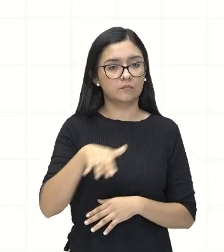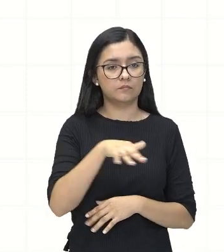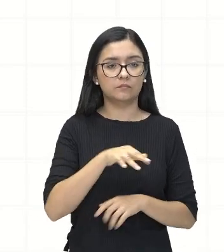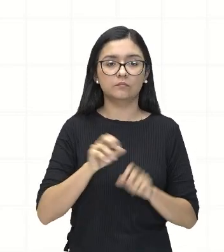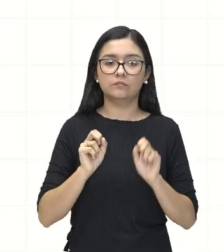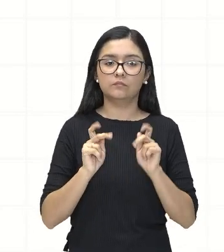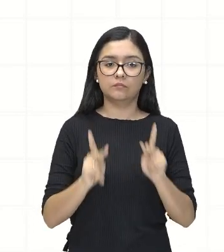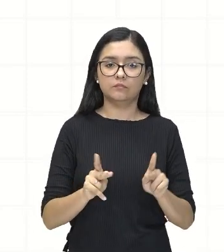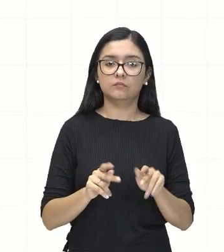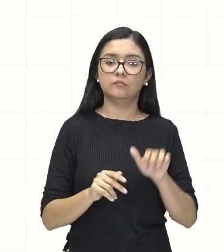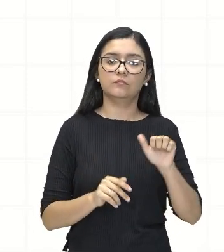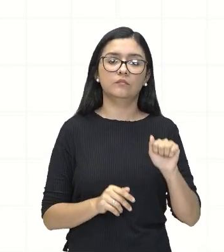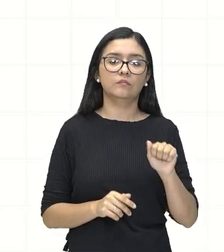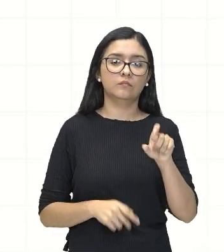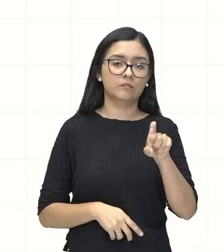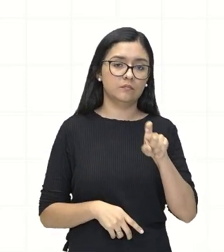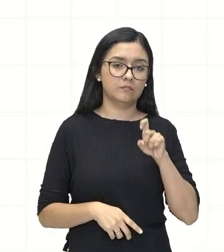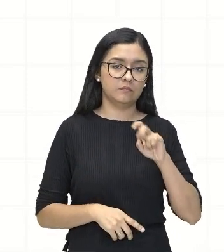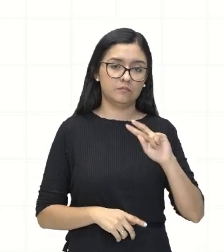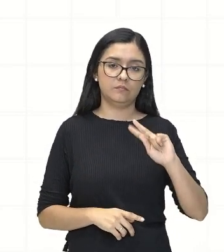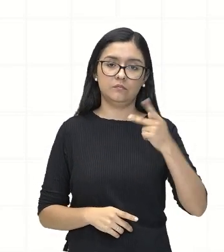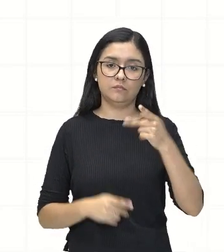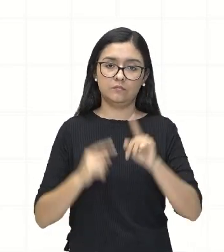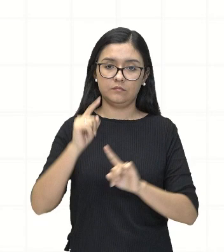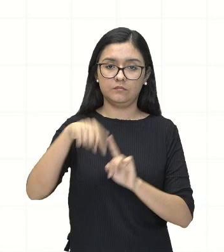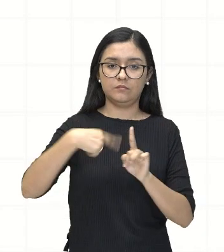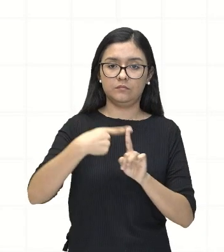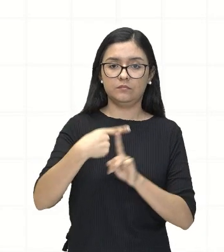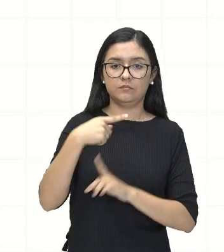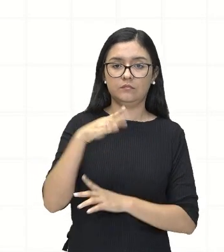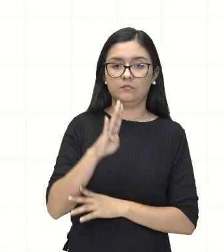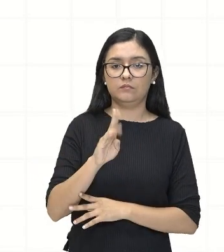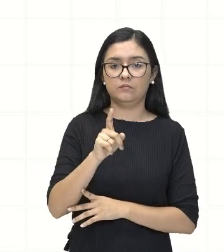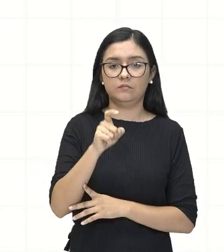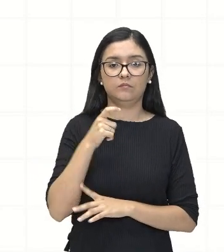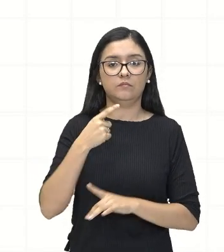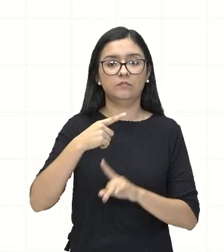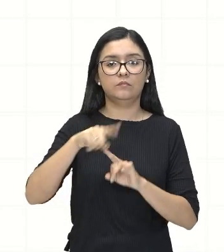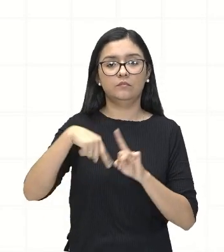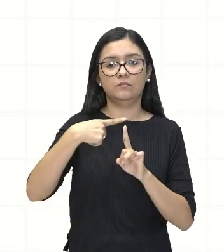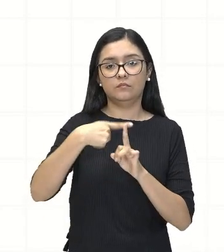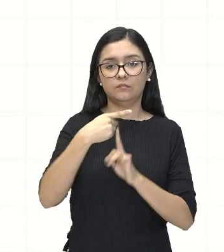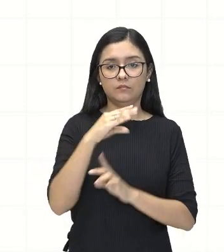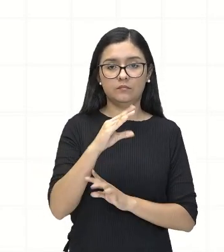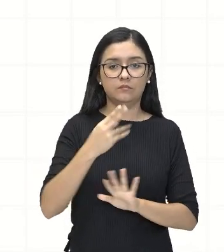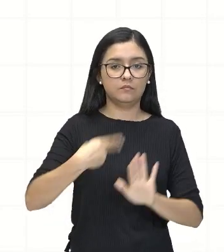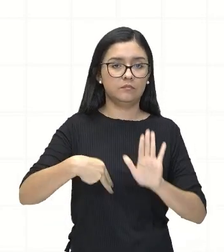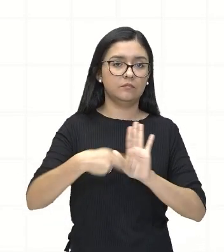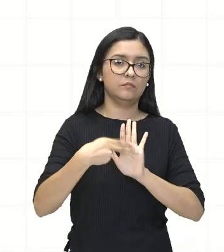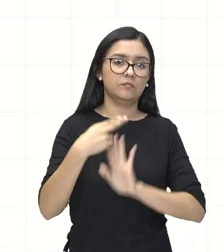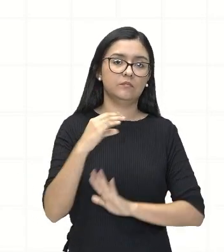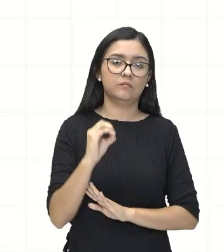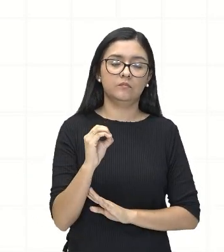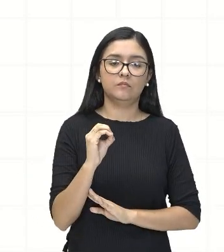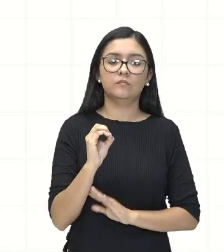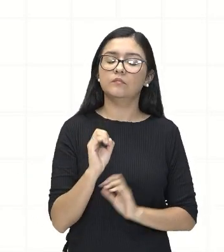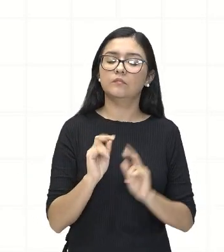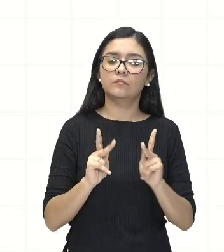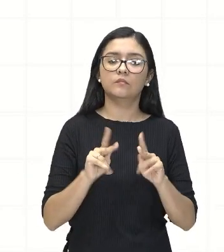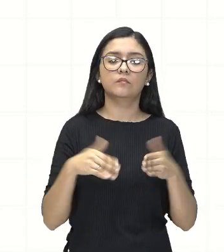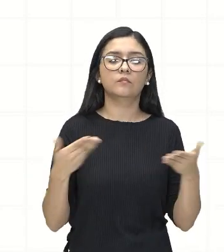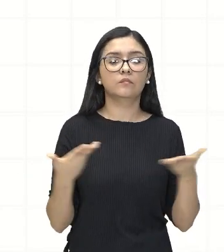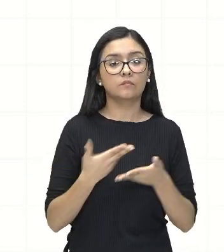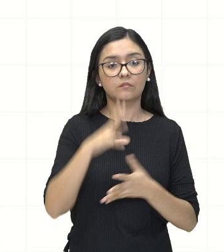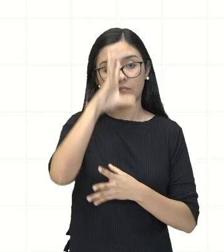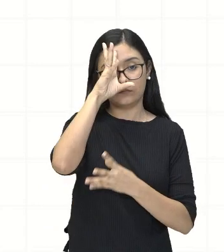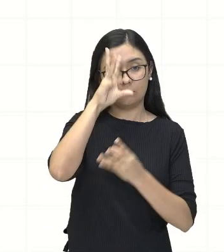AX ao quadrado mais BX mais C igual a zero. Então, vamos entender aqui